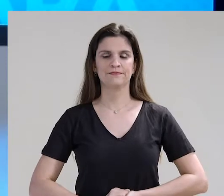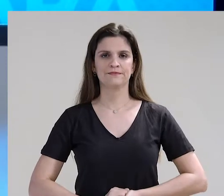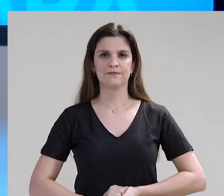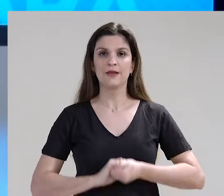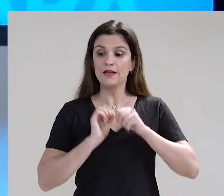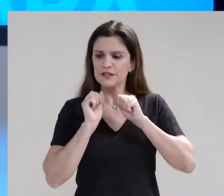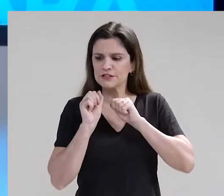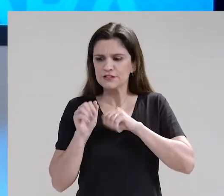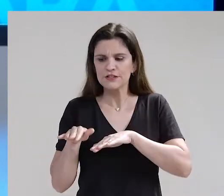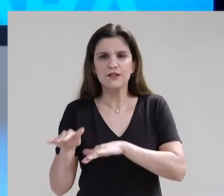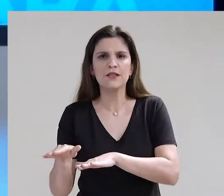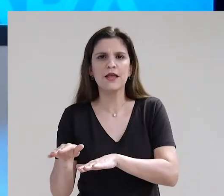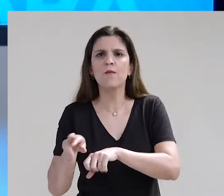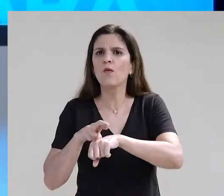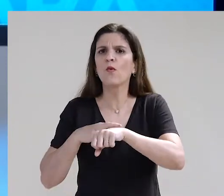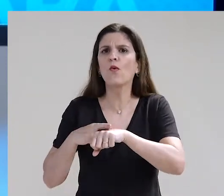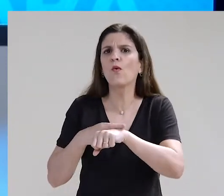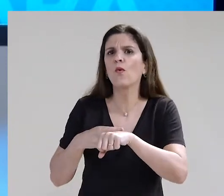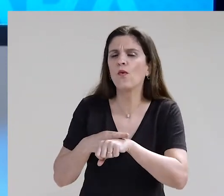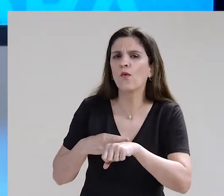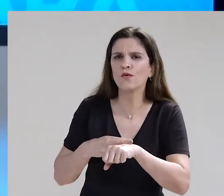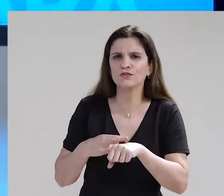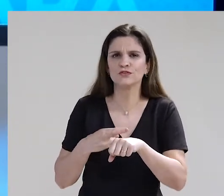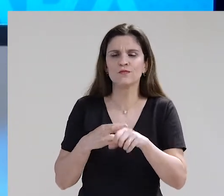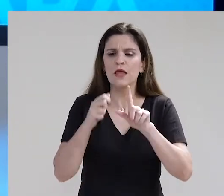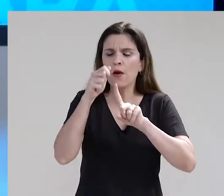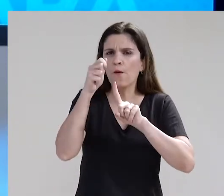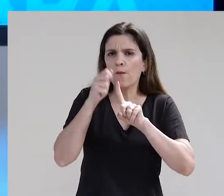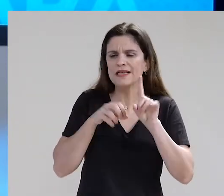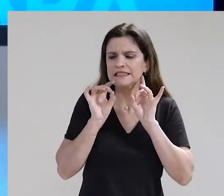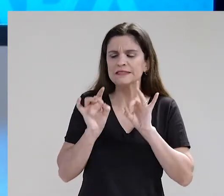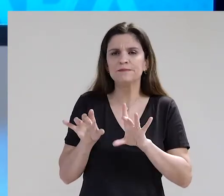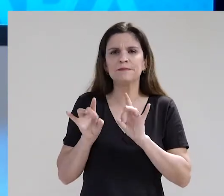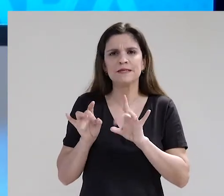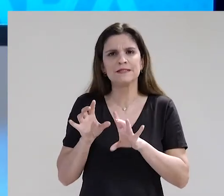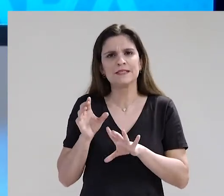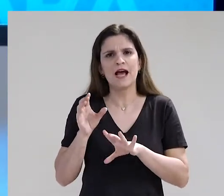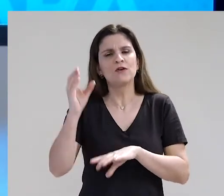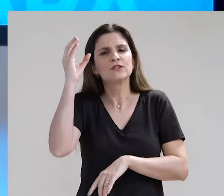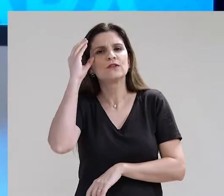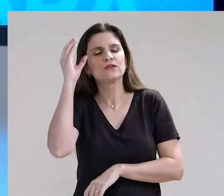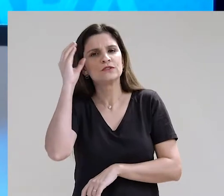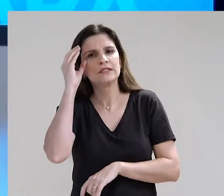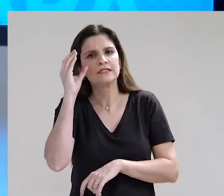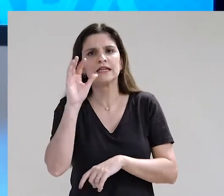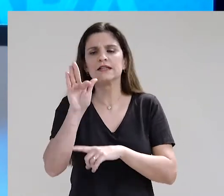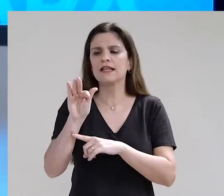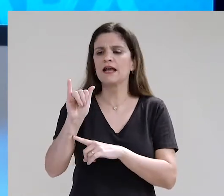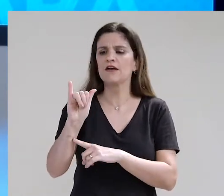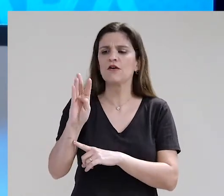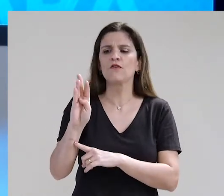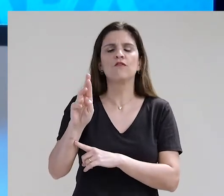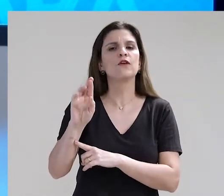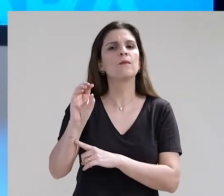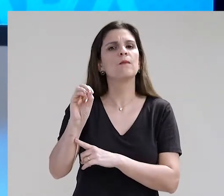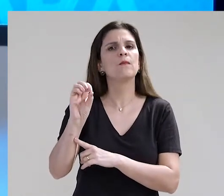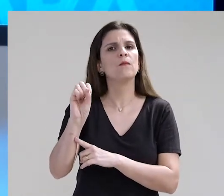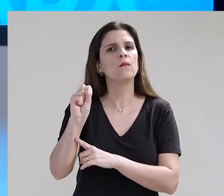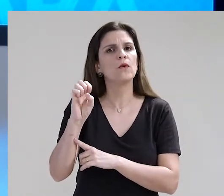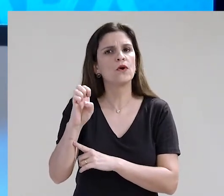Amaral. Setembro roxo. É o mês nacional da conscientização da fibrose cística,